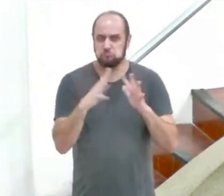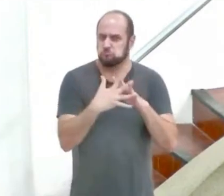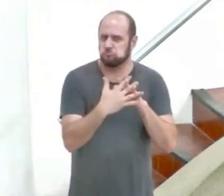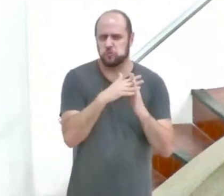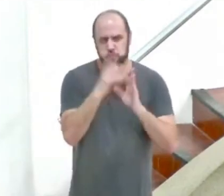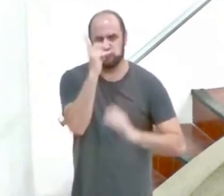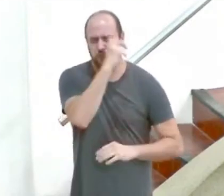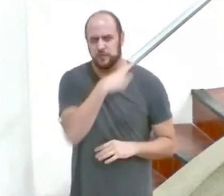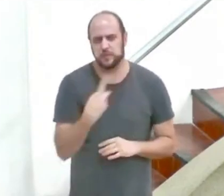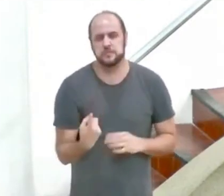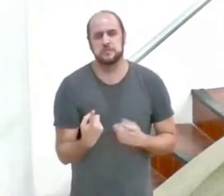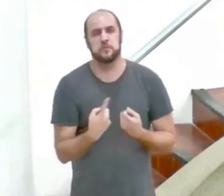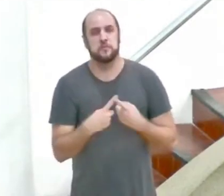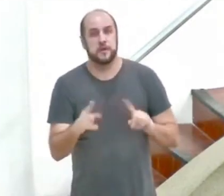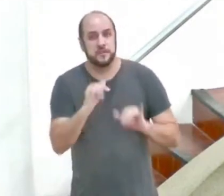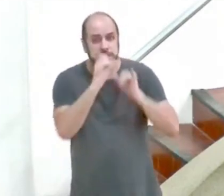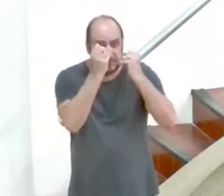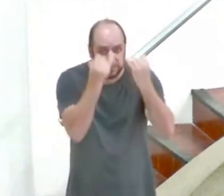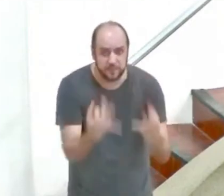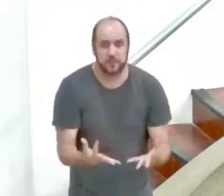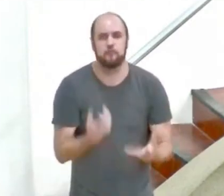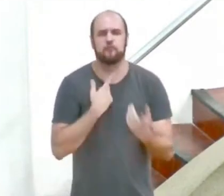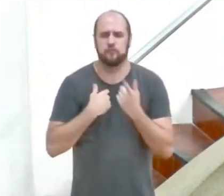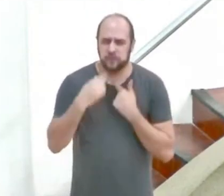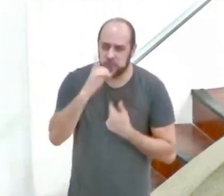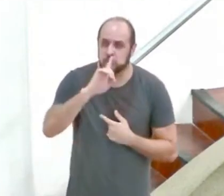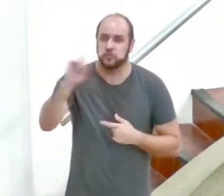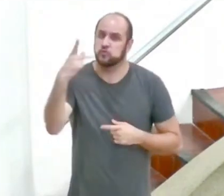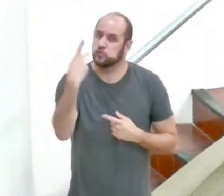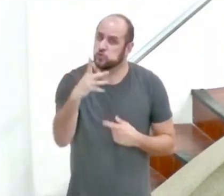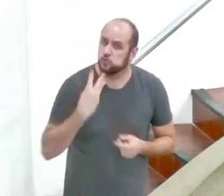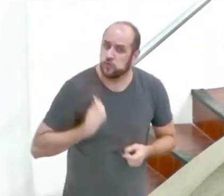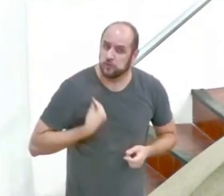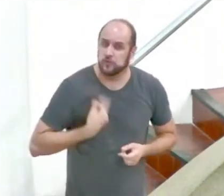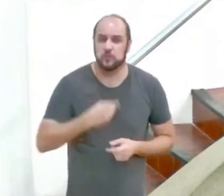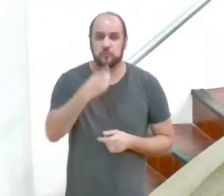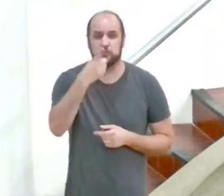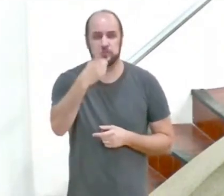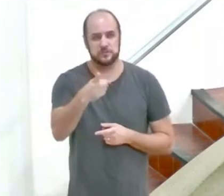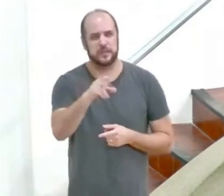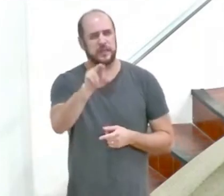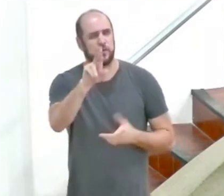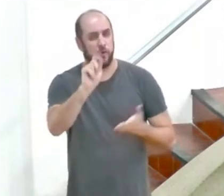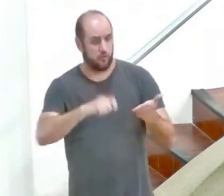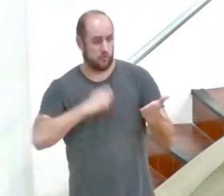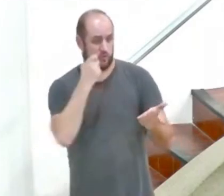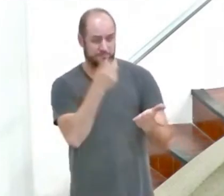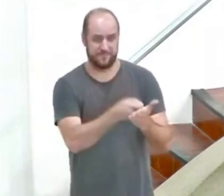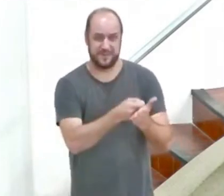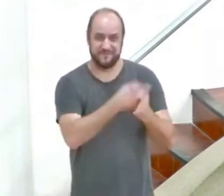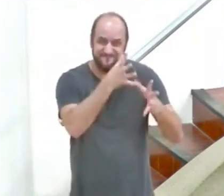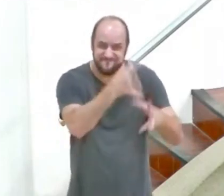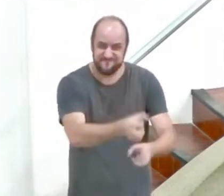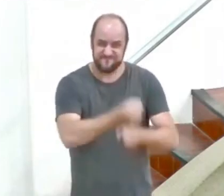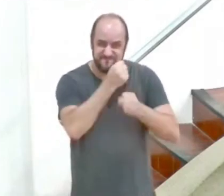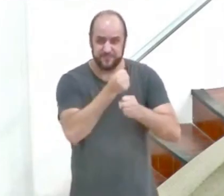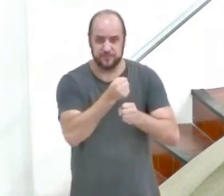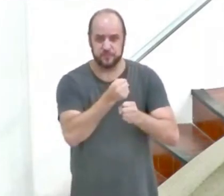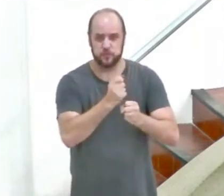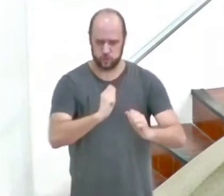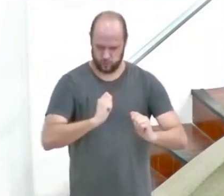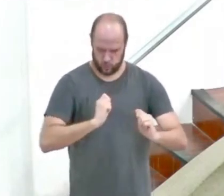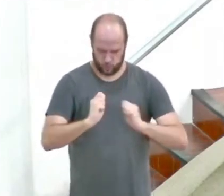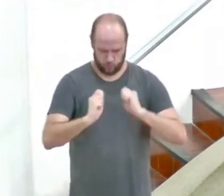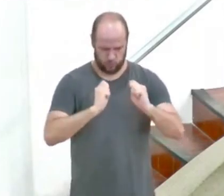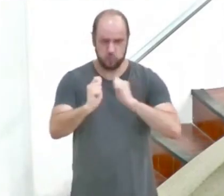que a vontade de Deus para a sua vida é que você adquira, tome posse, domine,